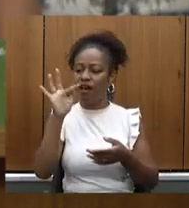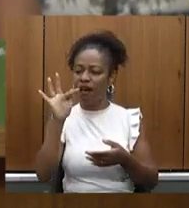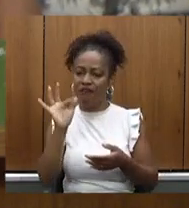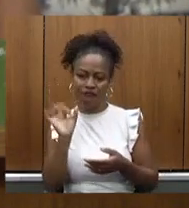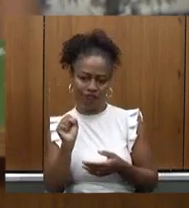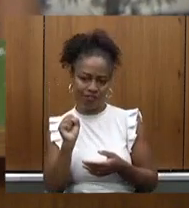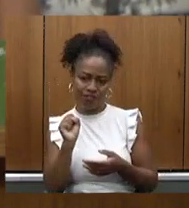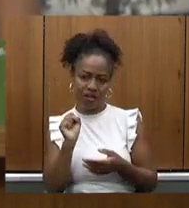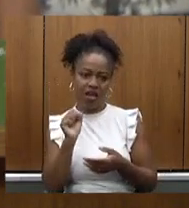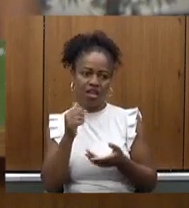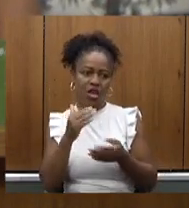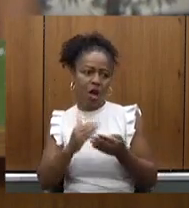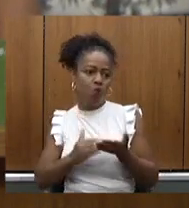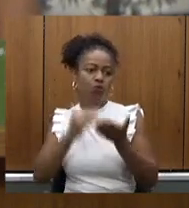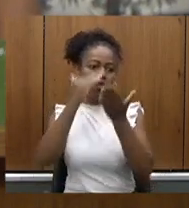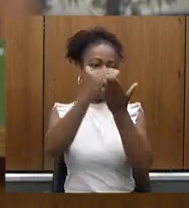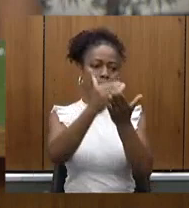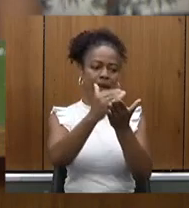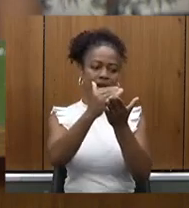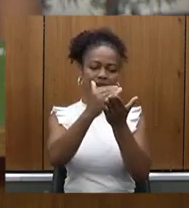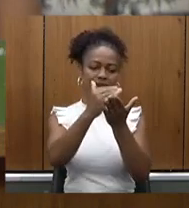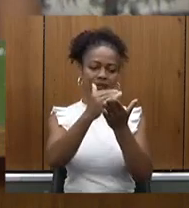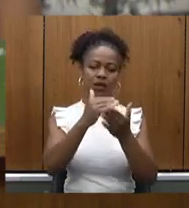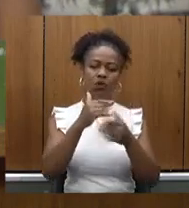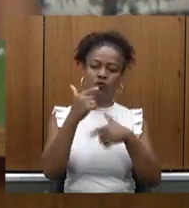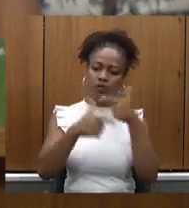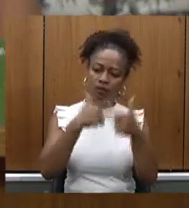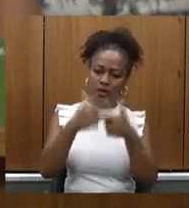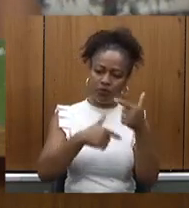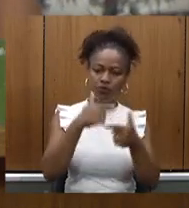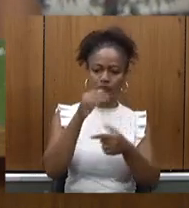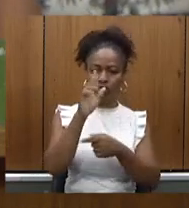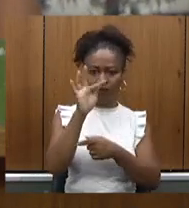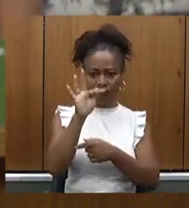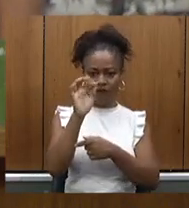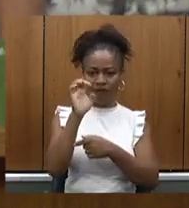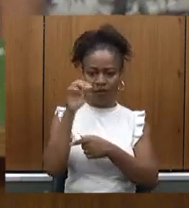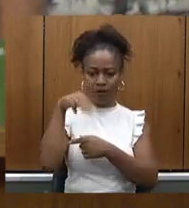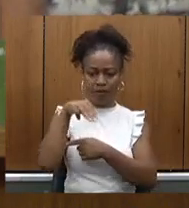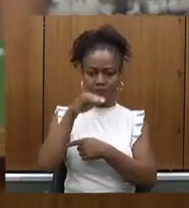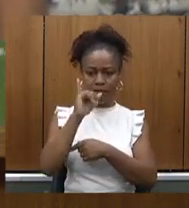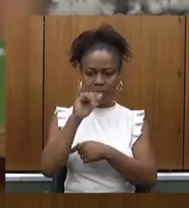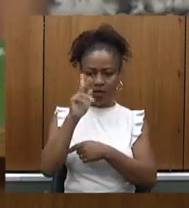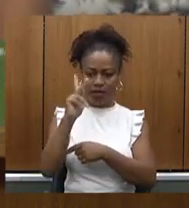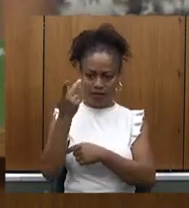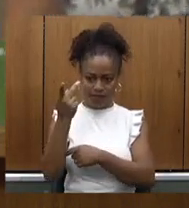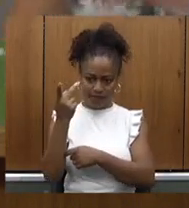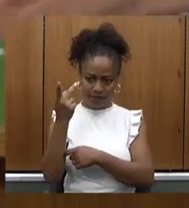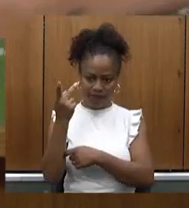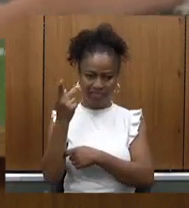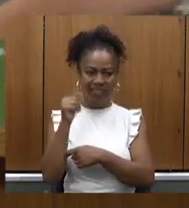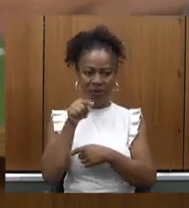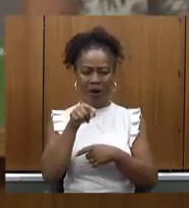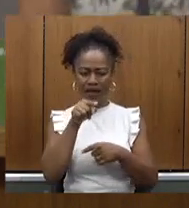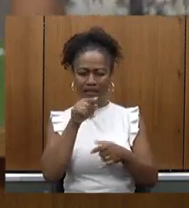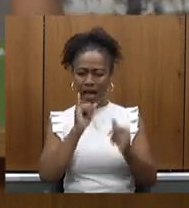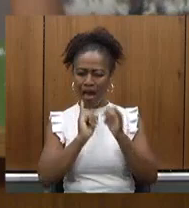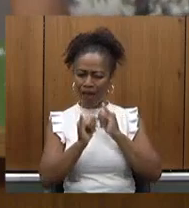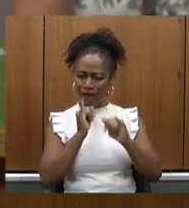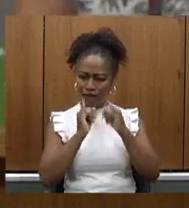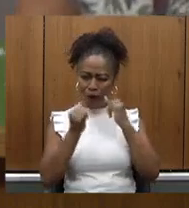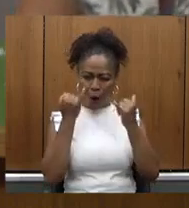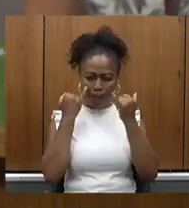servidor da FEMIG no caso das GFs da FEMIG então realmente essa informação de servidor EPPGG da